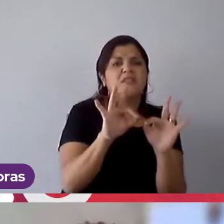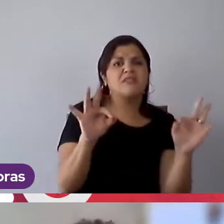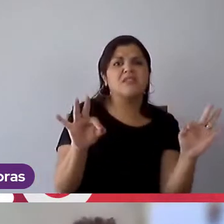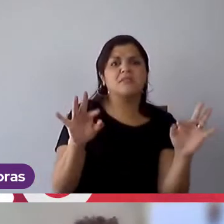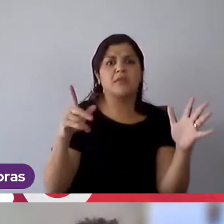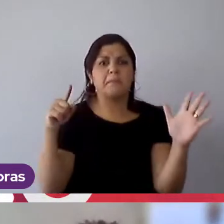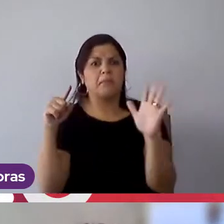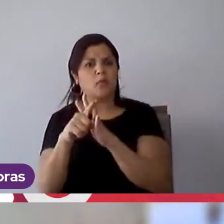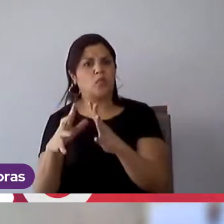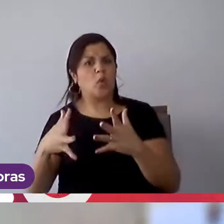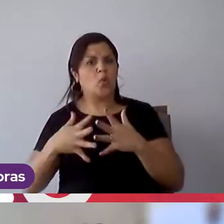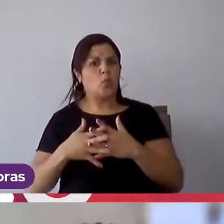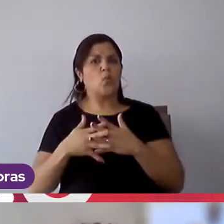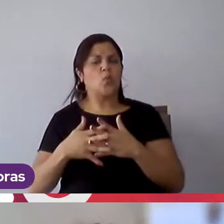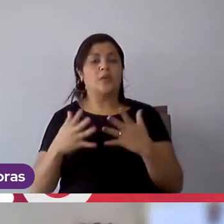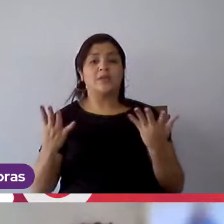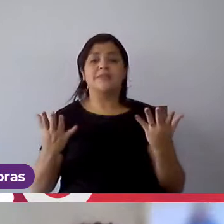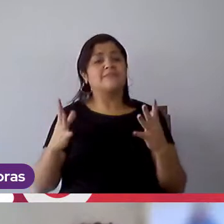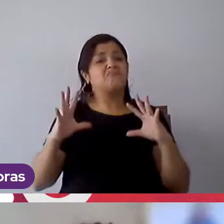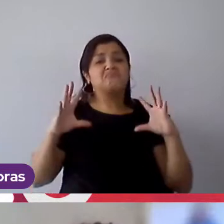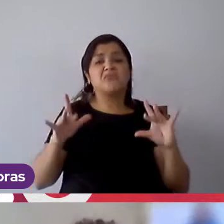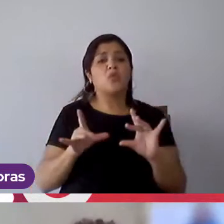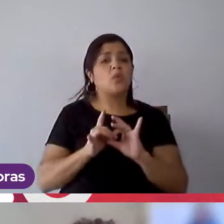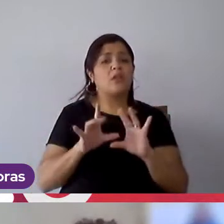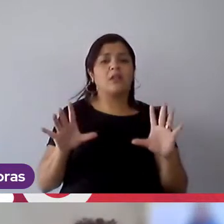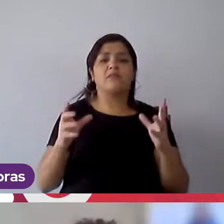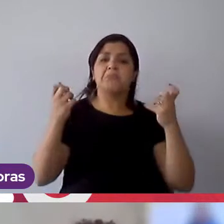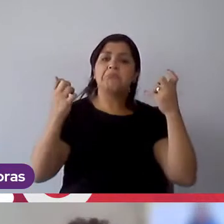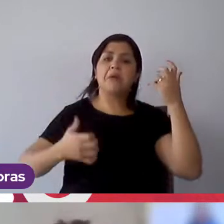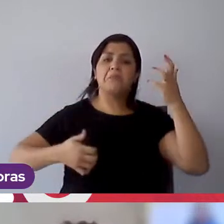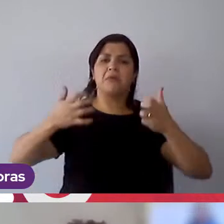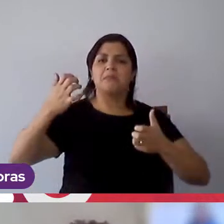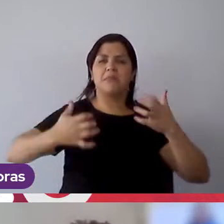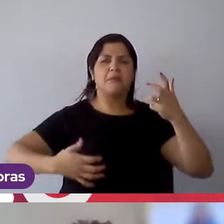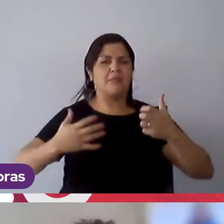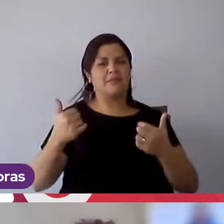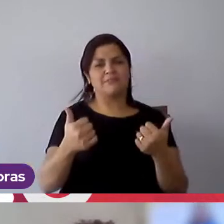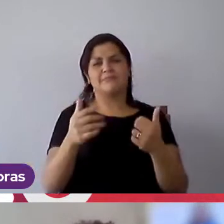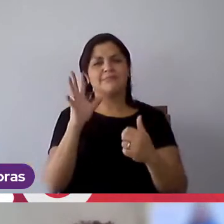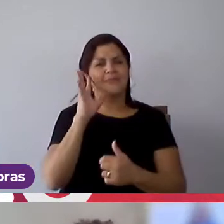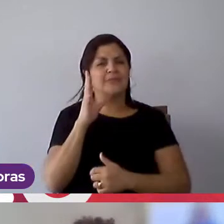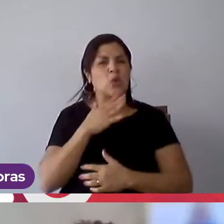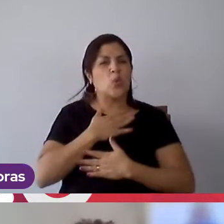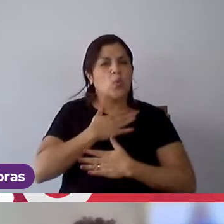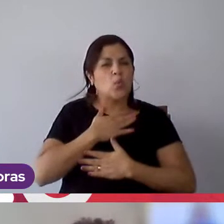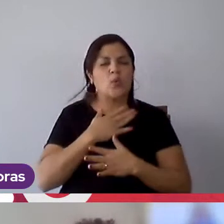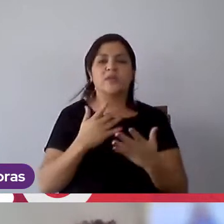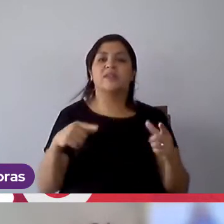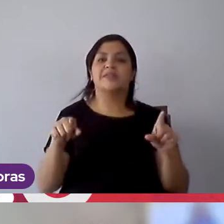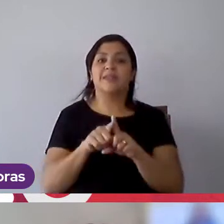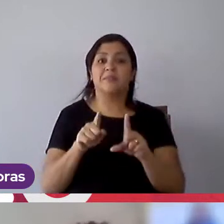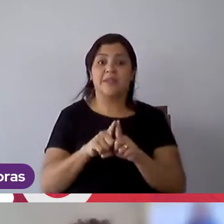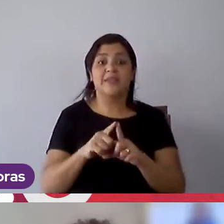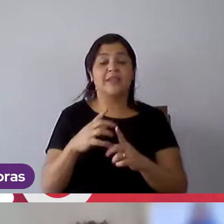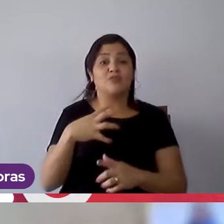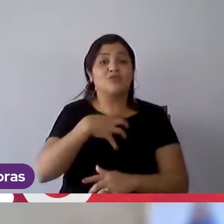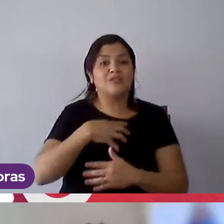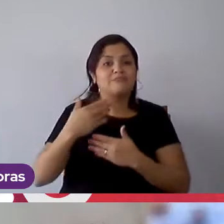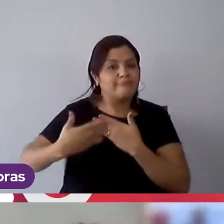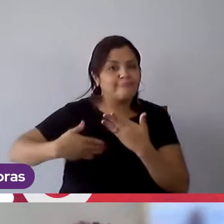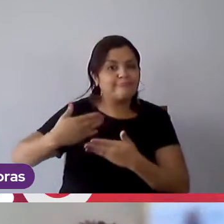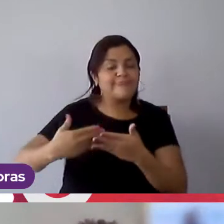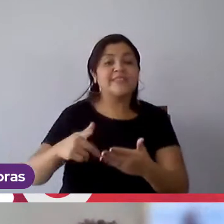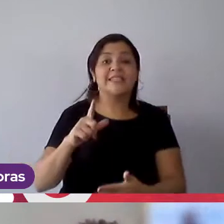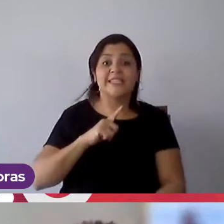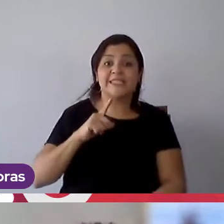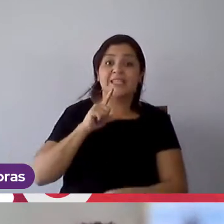complexa, que todo mundo aqui tem a disposição de explicar, isso é muito legal, porque essa é a fase de aprendizado, né, nós temos ali